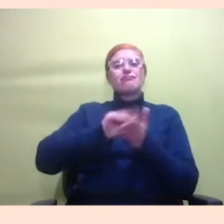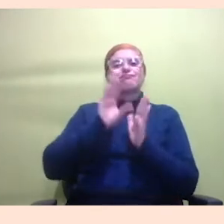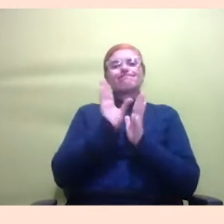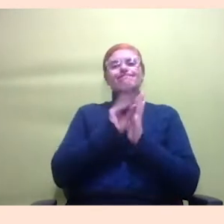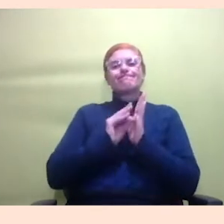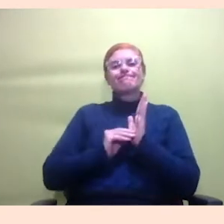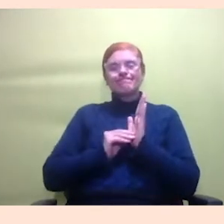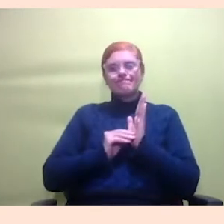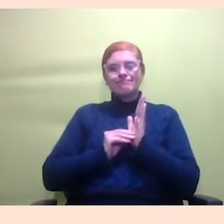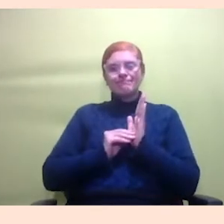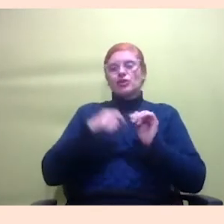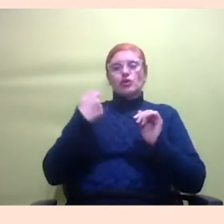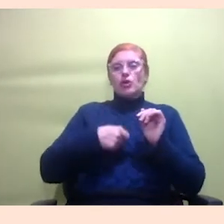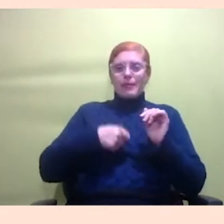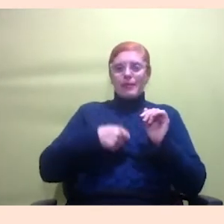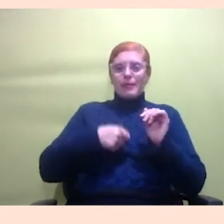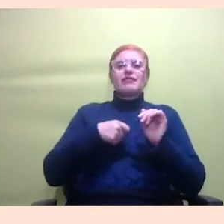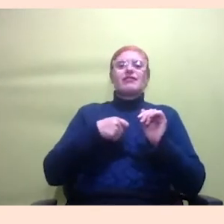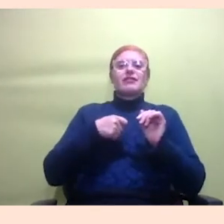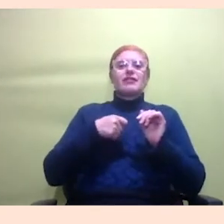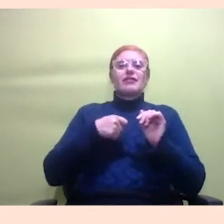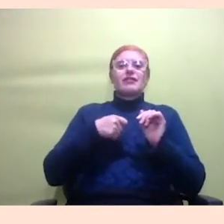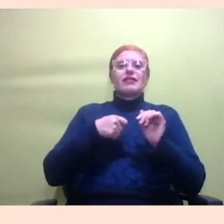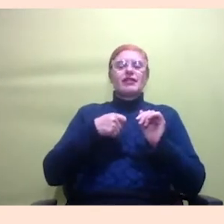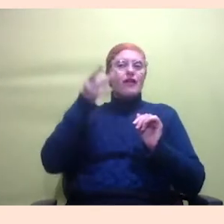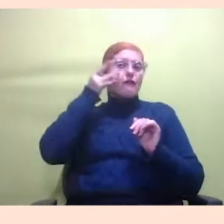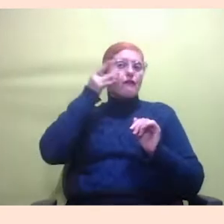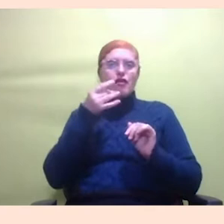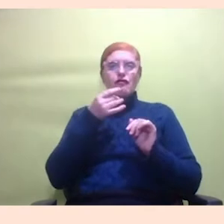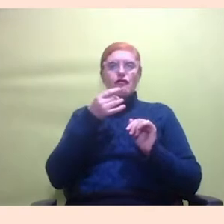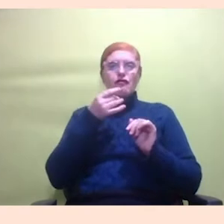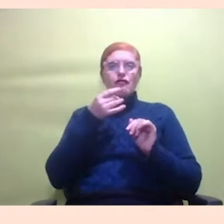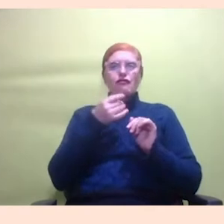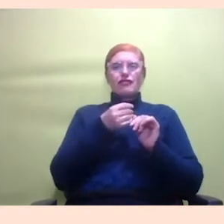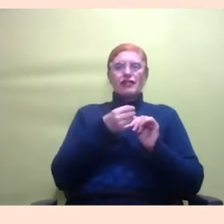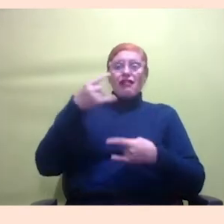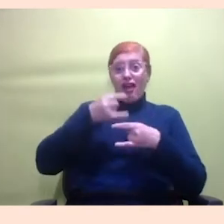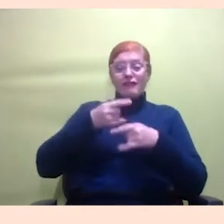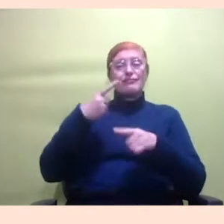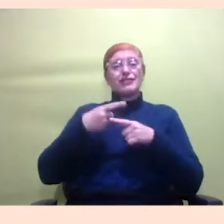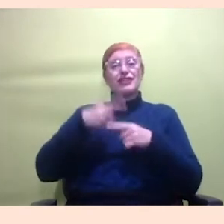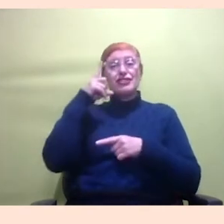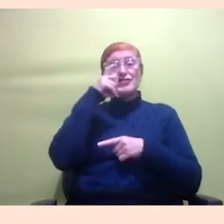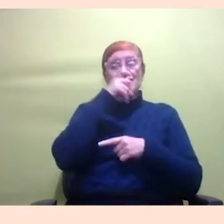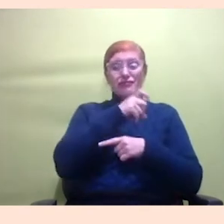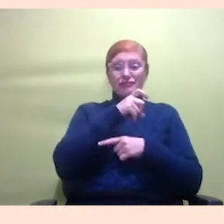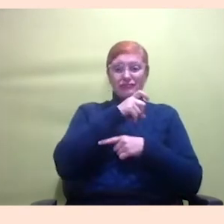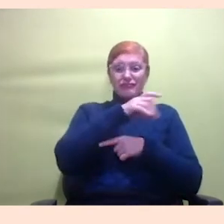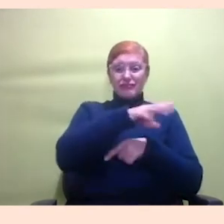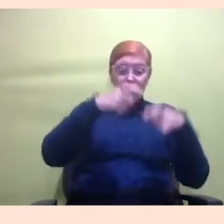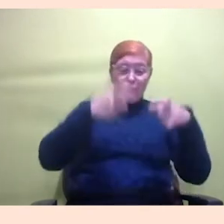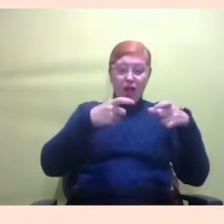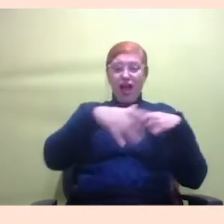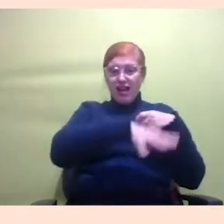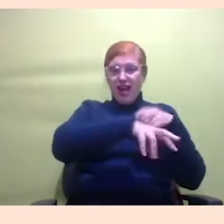porque isso dificulta, em certa parte, que elas acessem. A gente criou alguns mecanismos que eu acho que são mecanismos que várias de nós